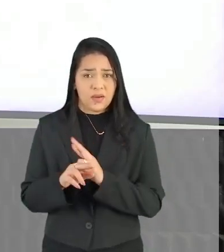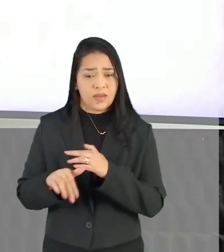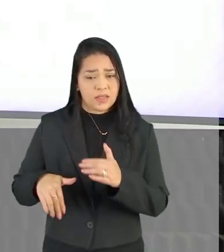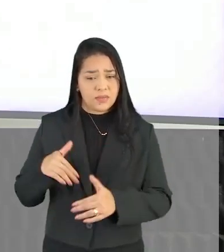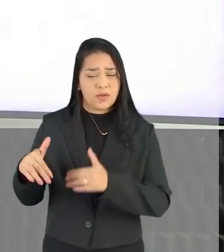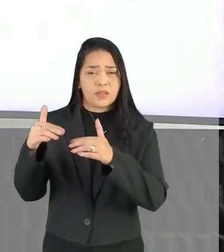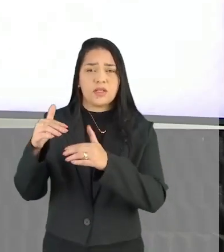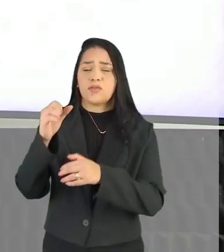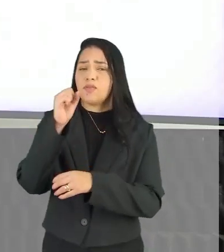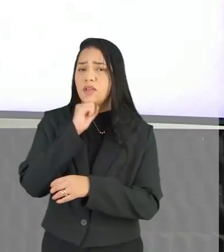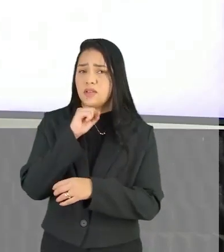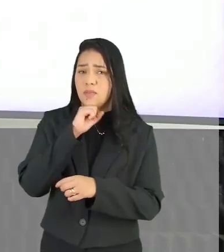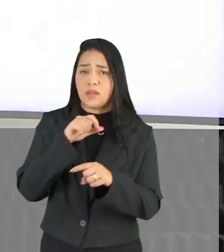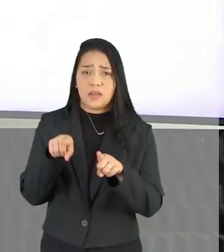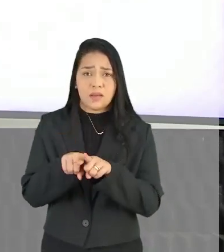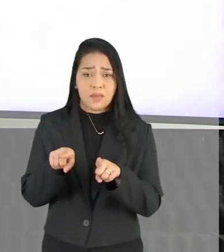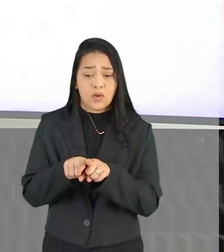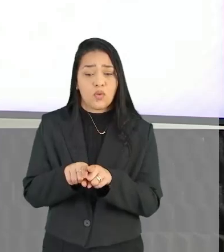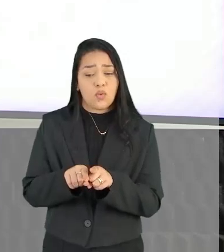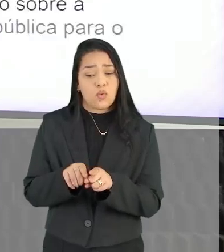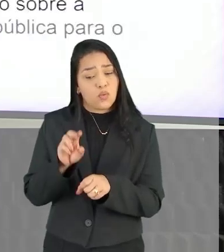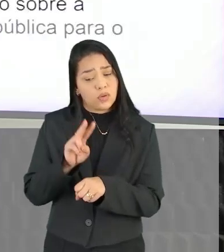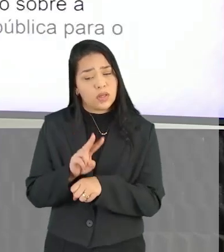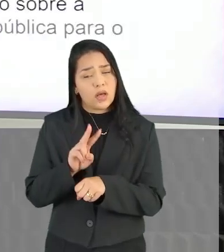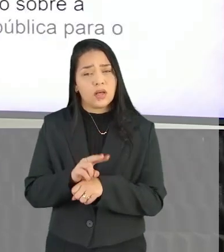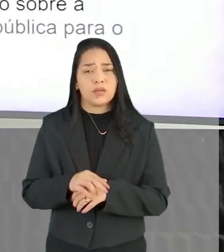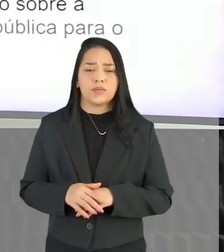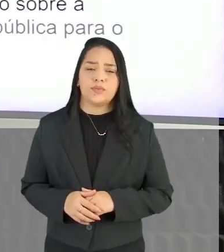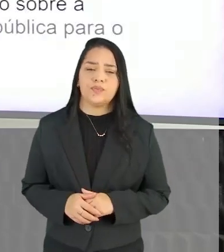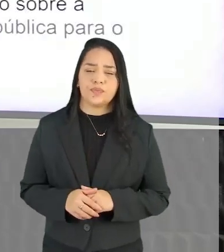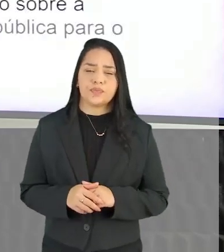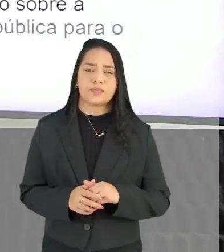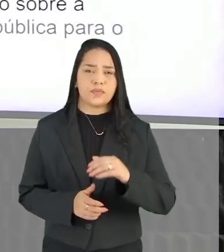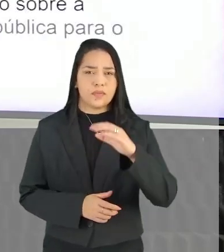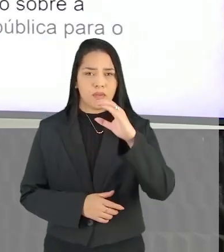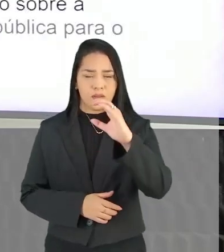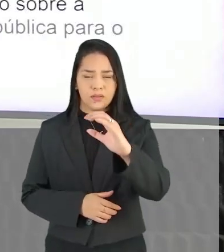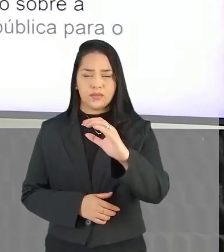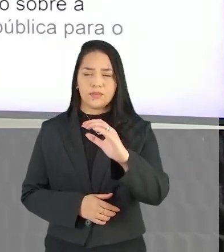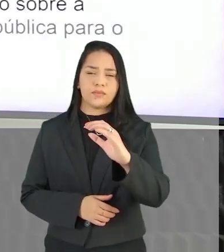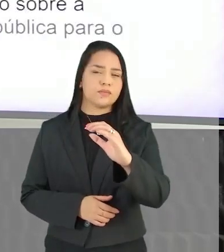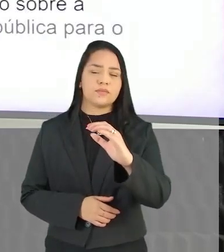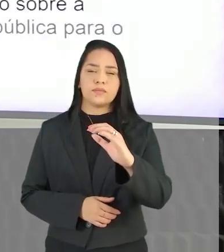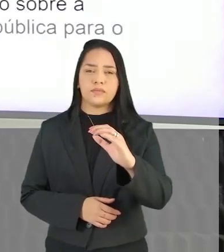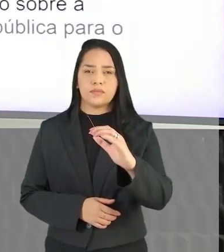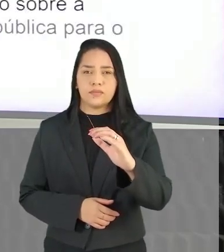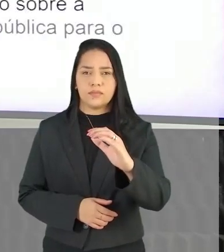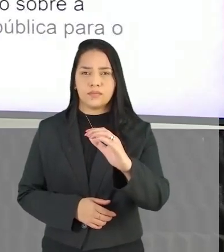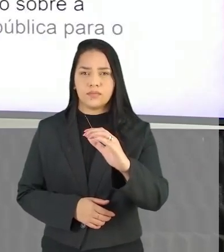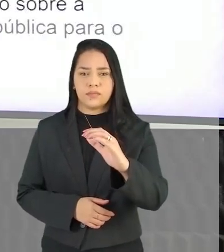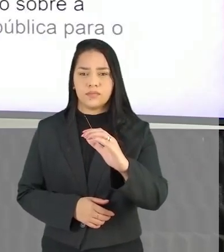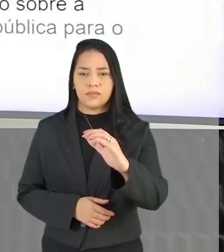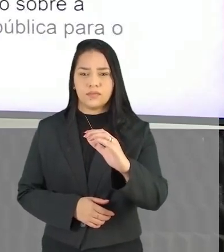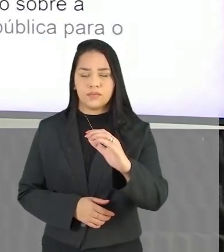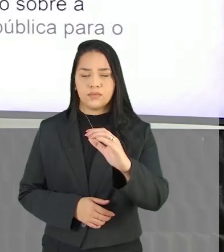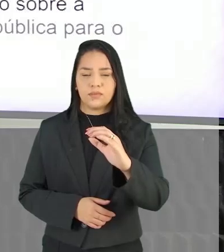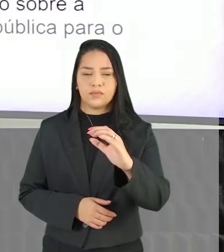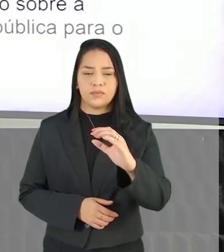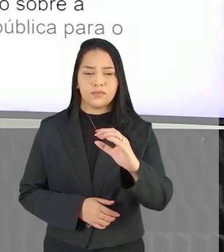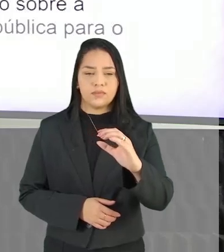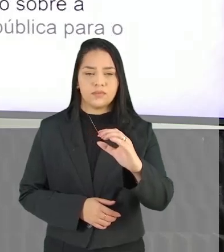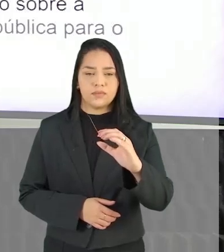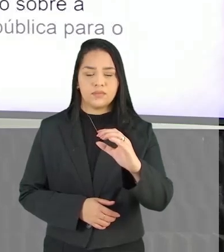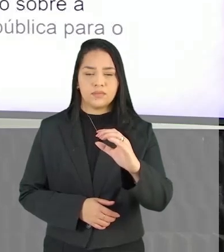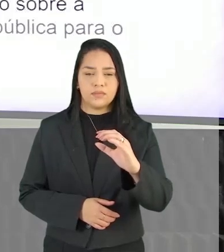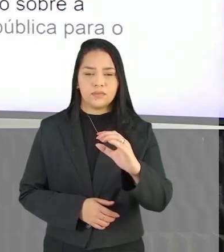processo De envelhecimento E cuidado com o idoso Letra C O objetivo é divulgar O trabalho da sociedade